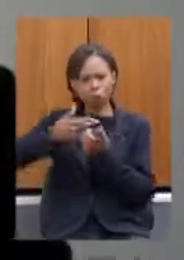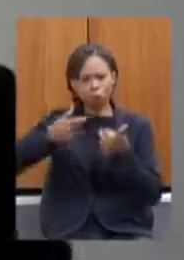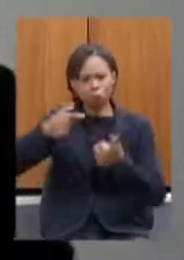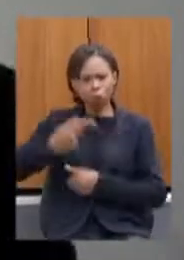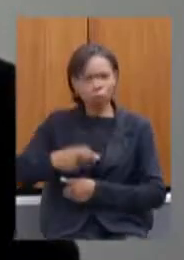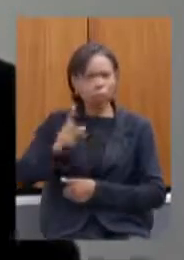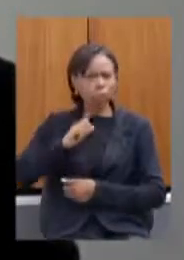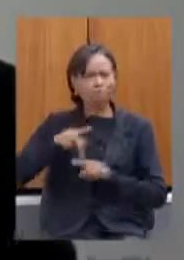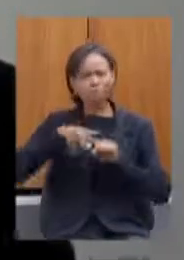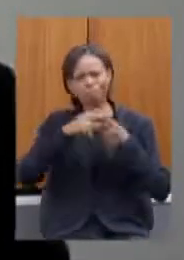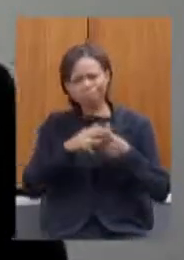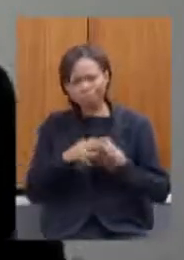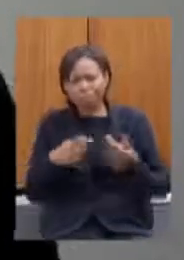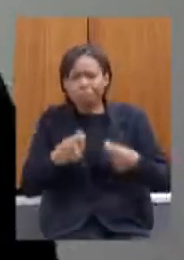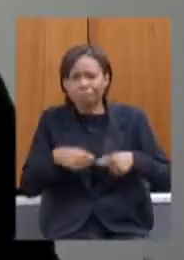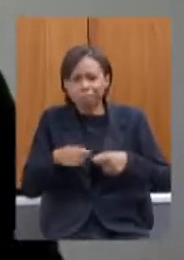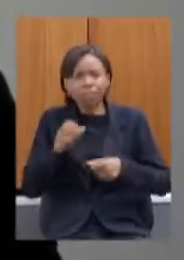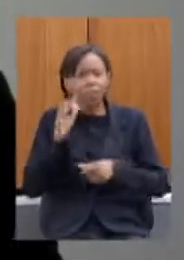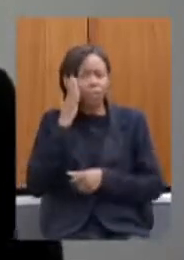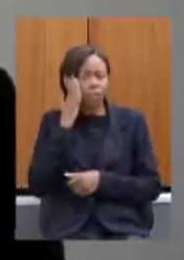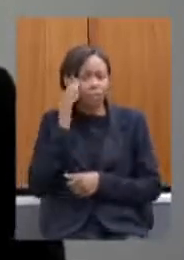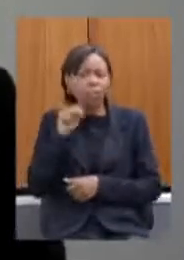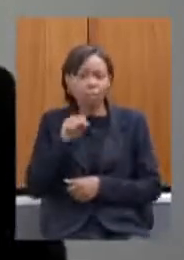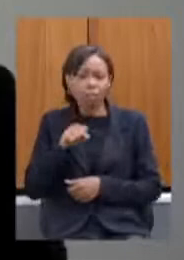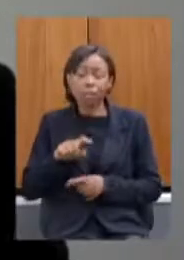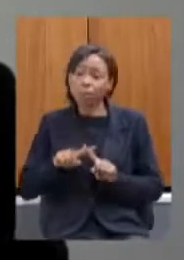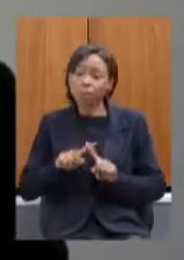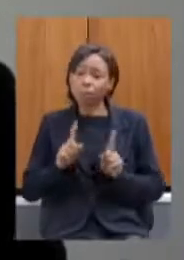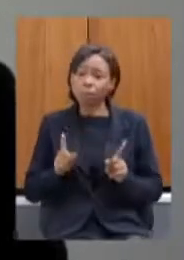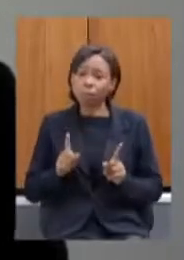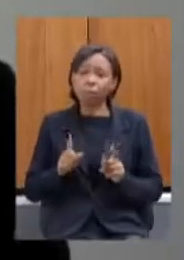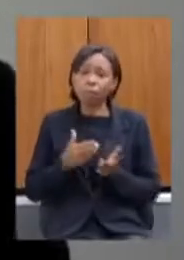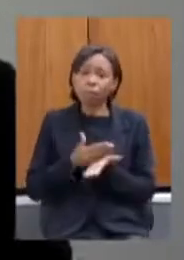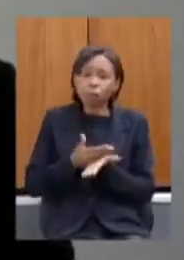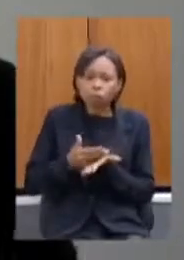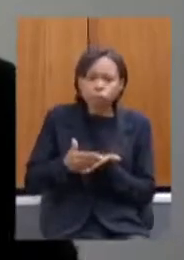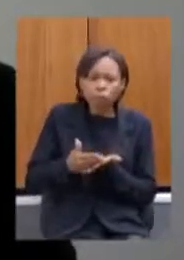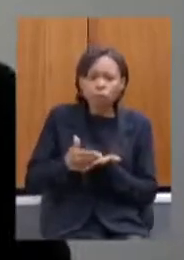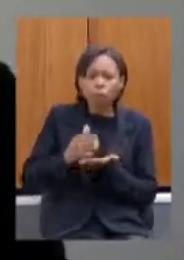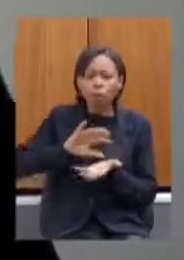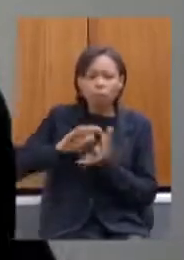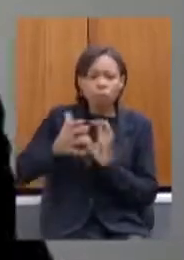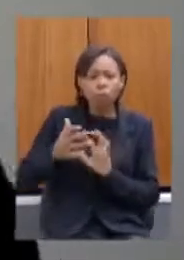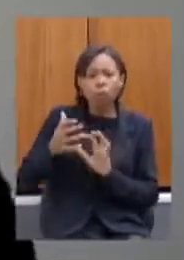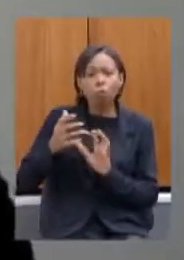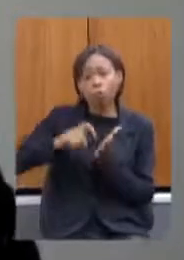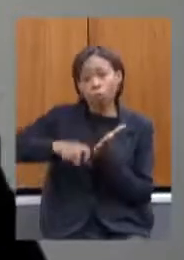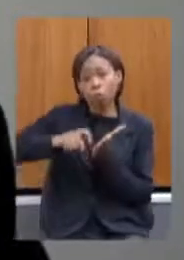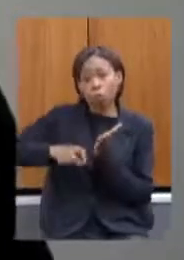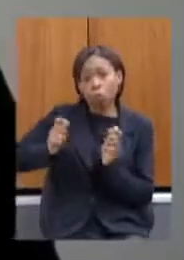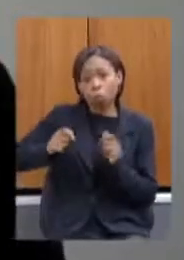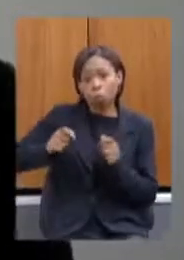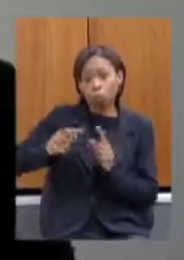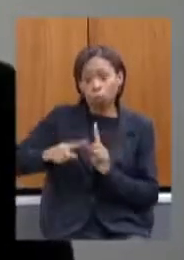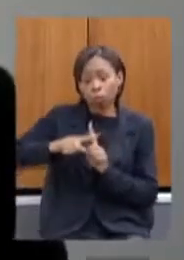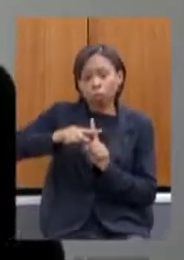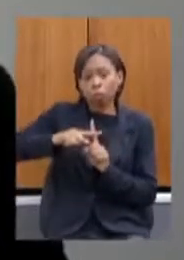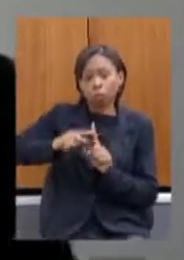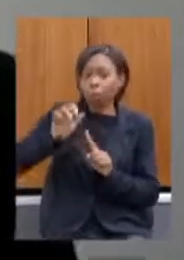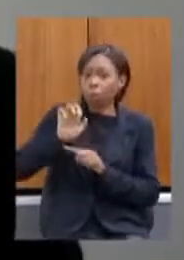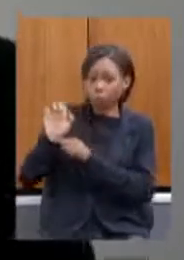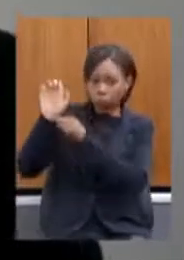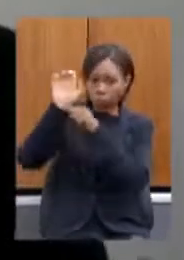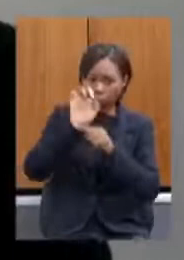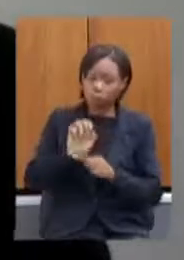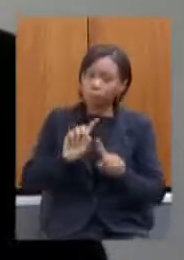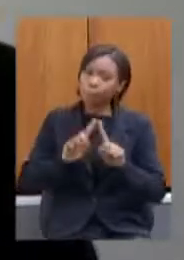aprimoramento a gente entende que sim mas ali está a cerne de uma reforma tributária que pode ser positiva para todos os estados enquanto isso